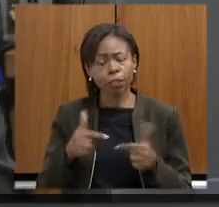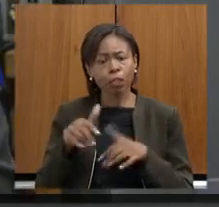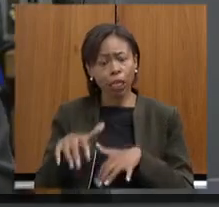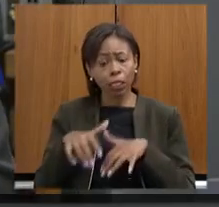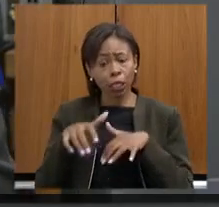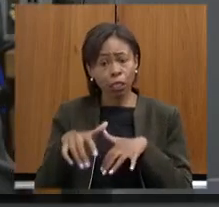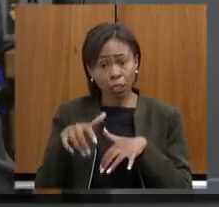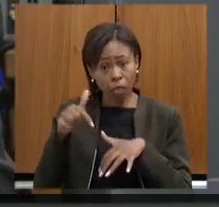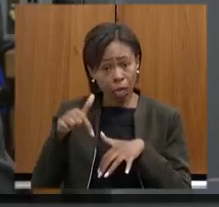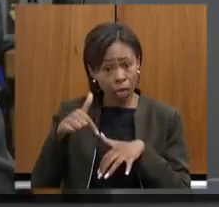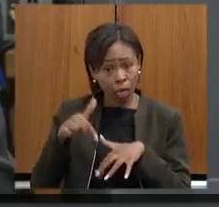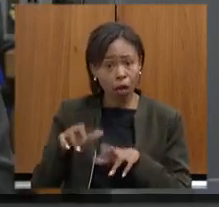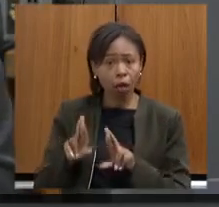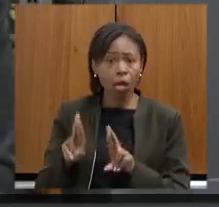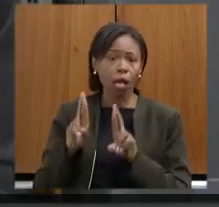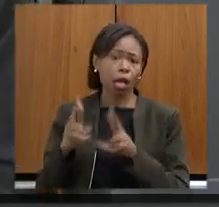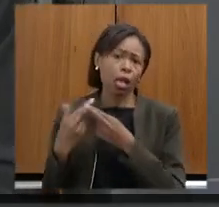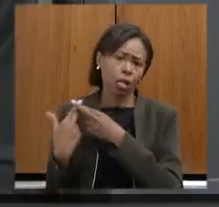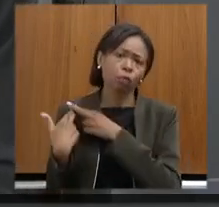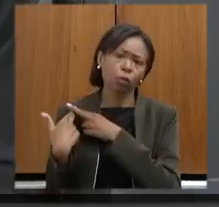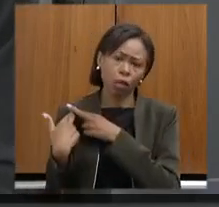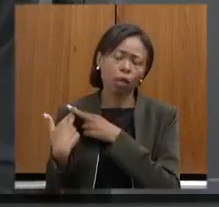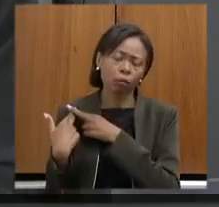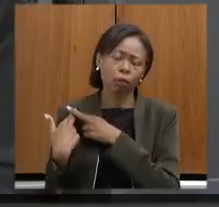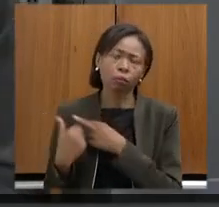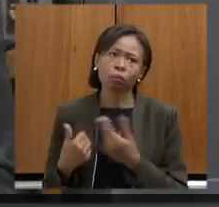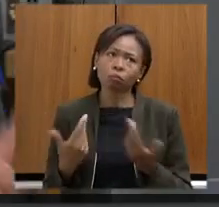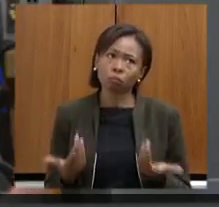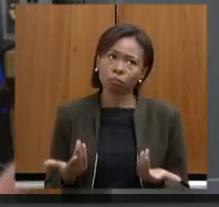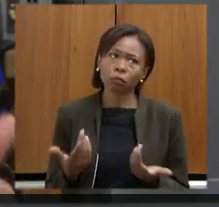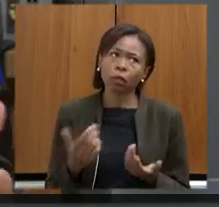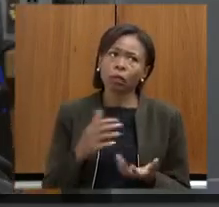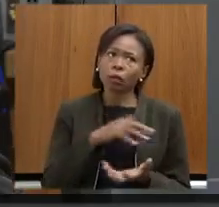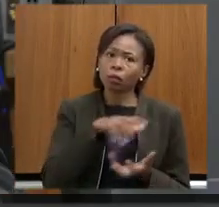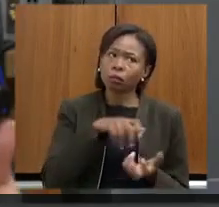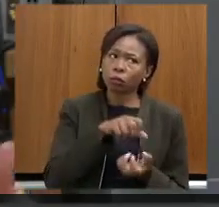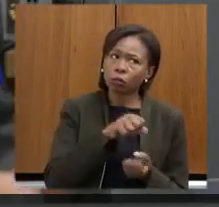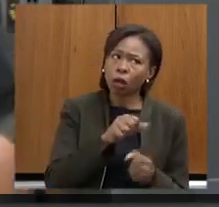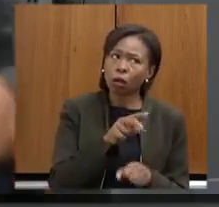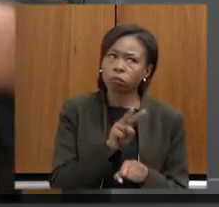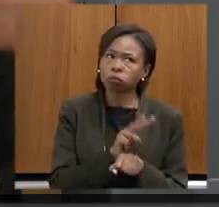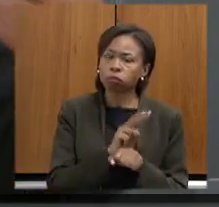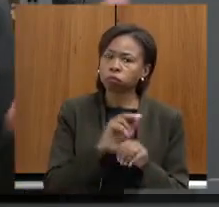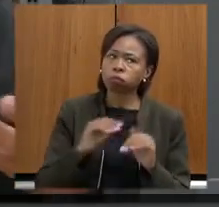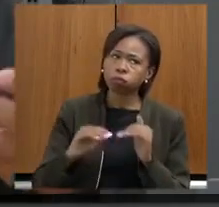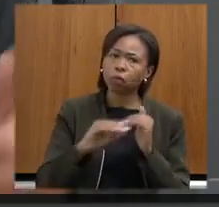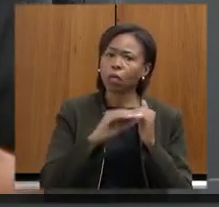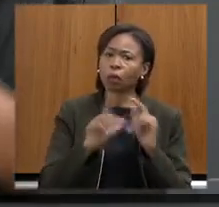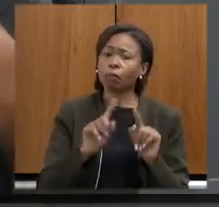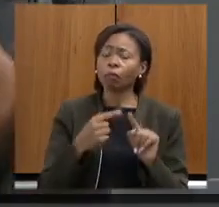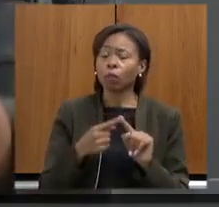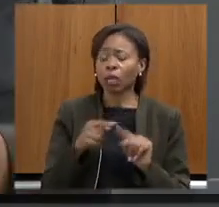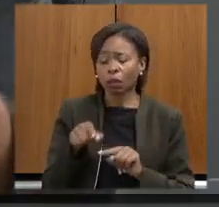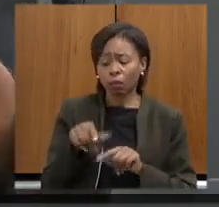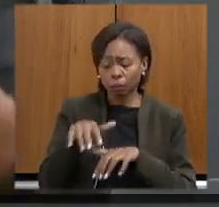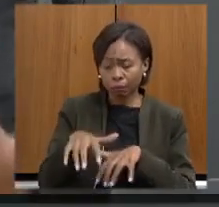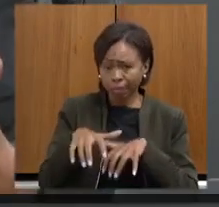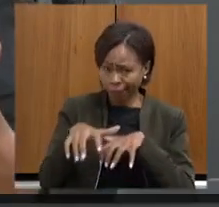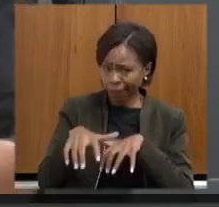responsável não vou falar sustentável porque a mineração pela sua própria natureza